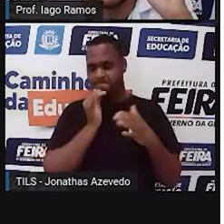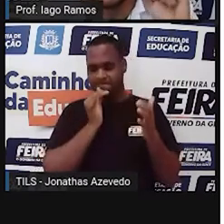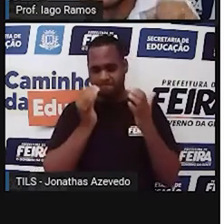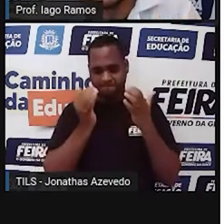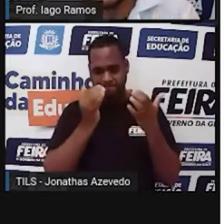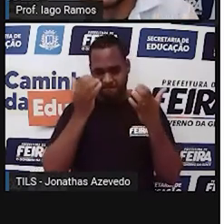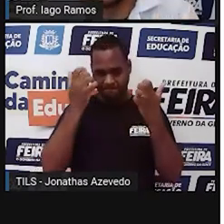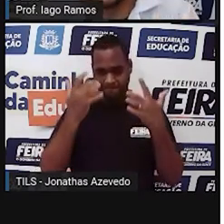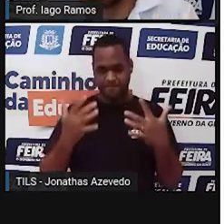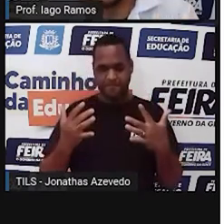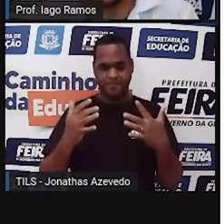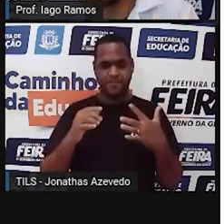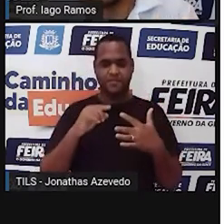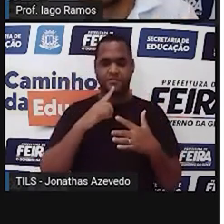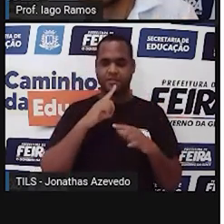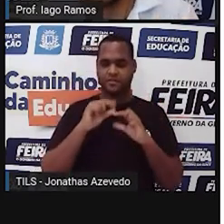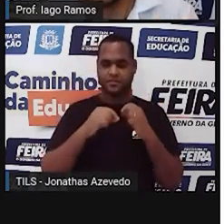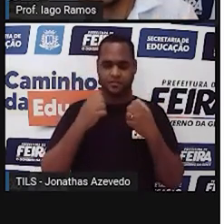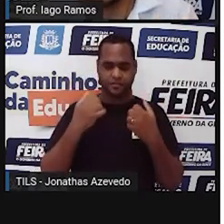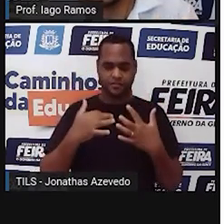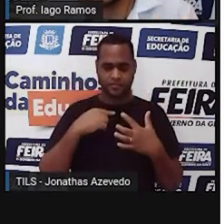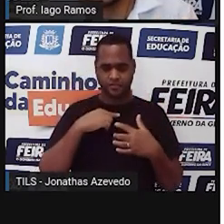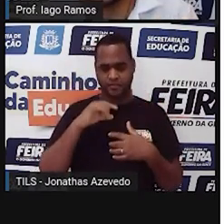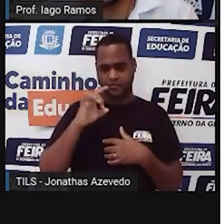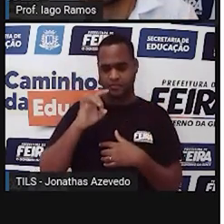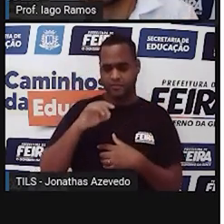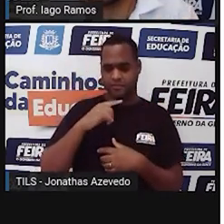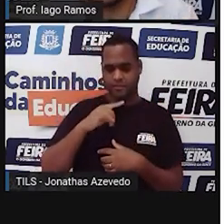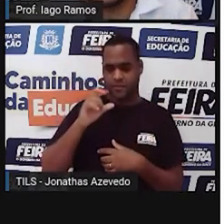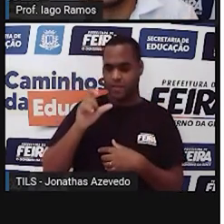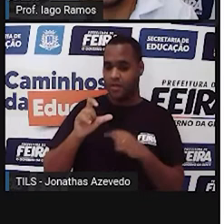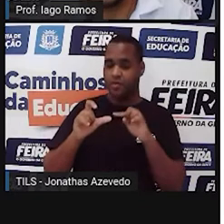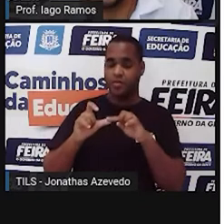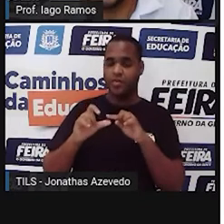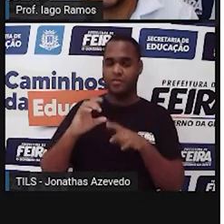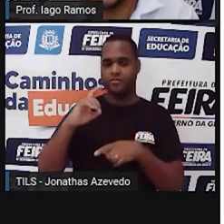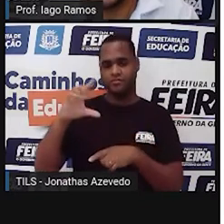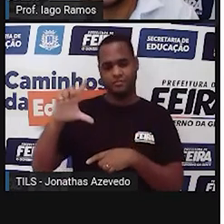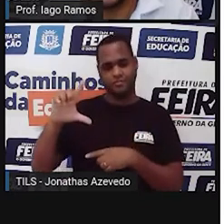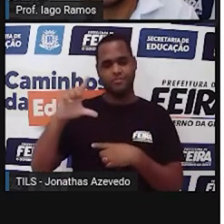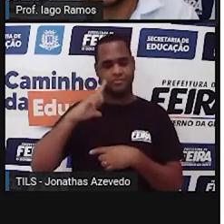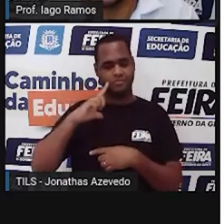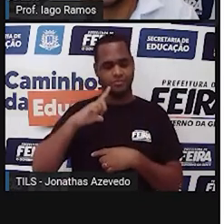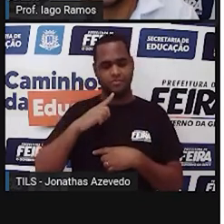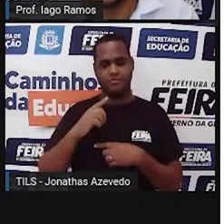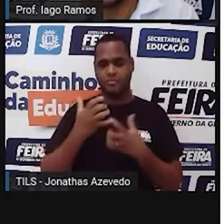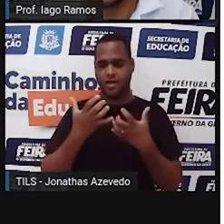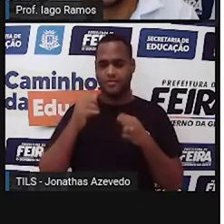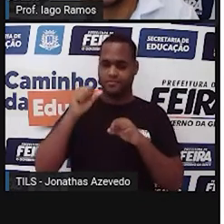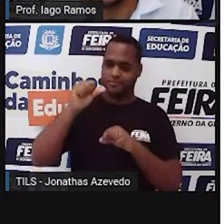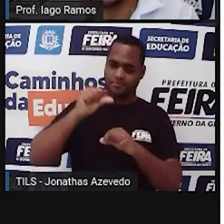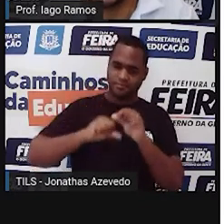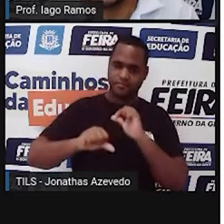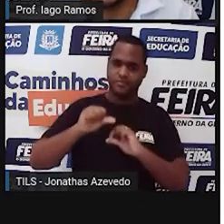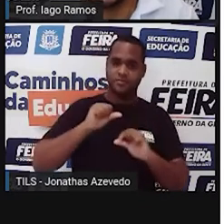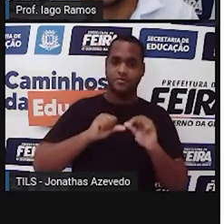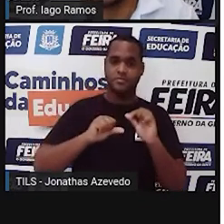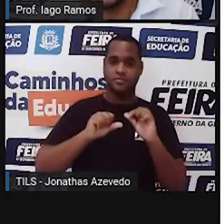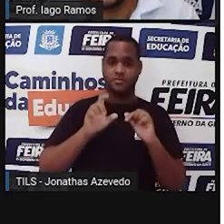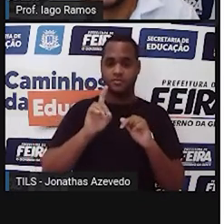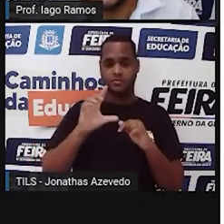entender. Se eu tenho aqui uma coisa em decilitro, DL, eu quero transformar essa coisa de